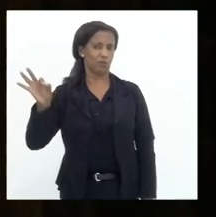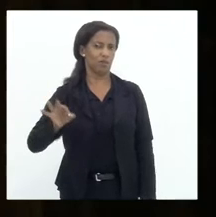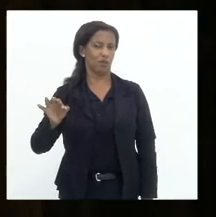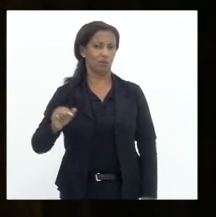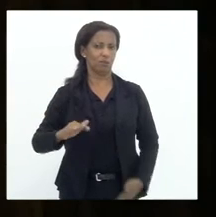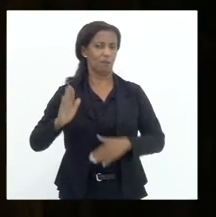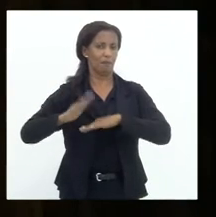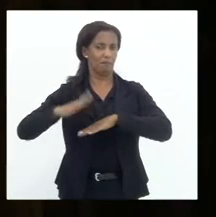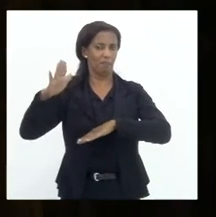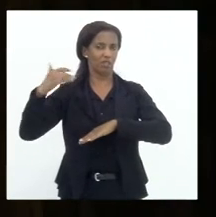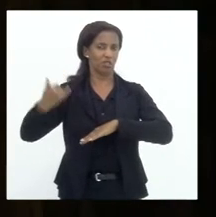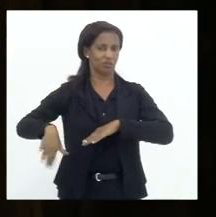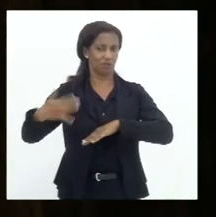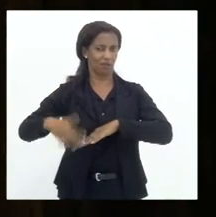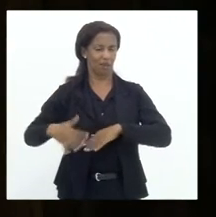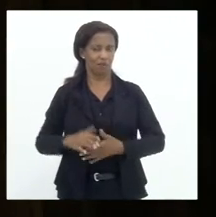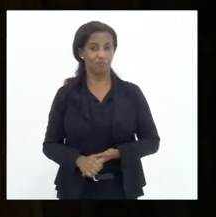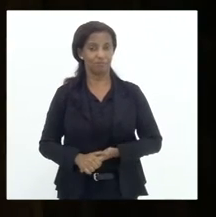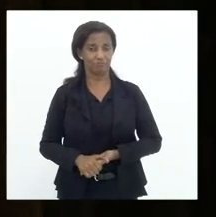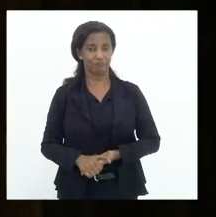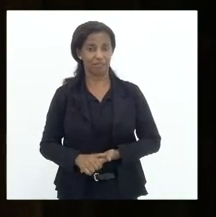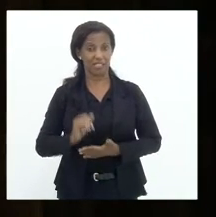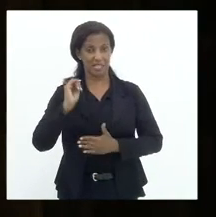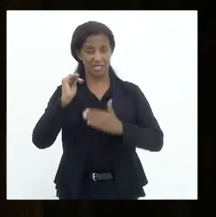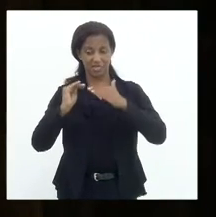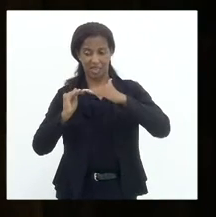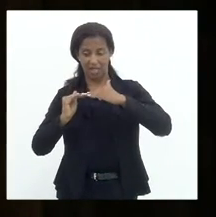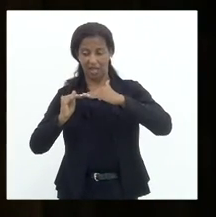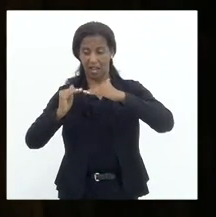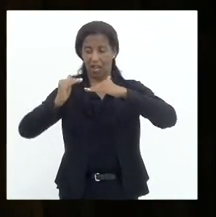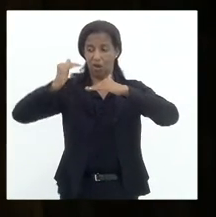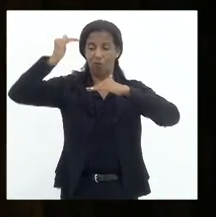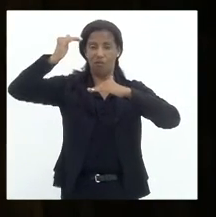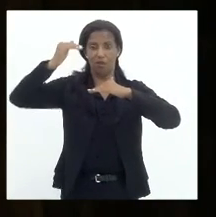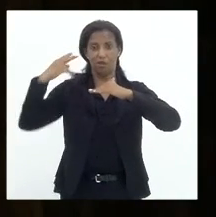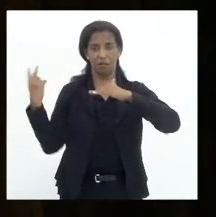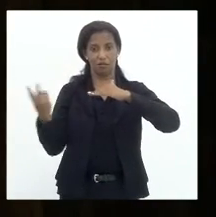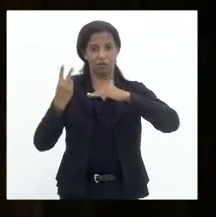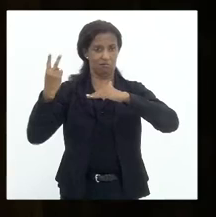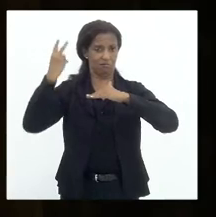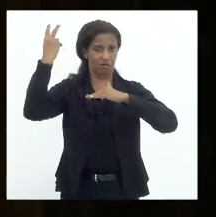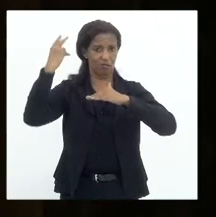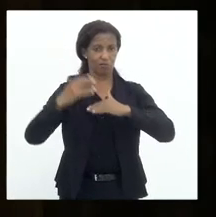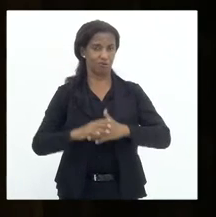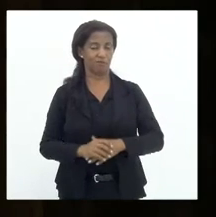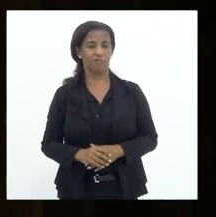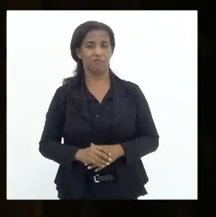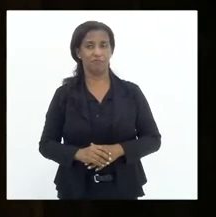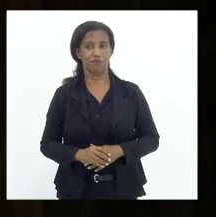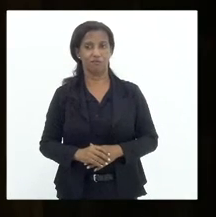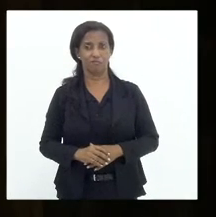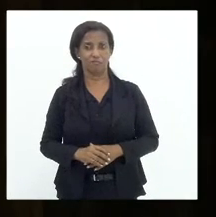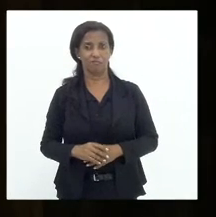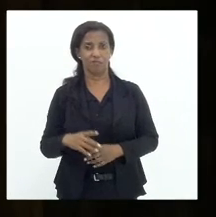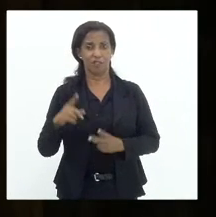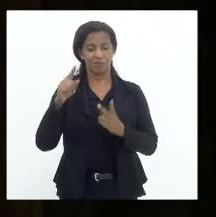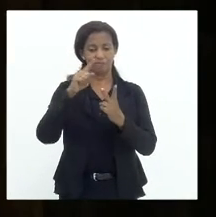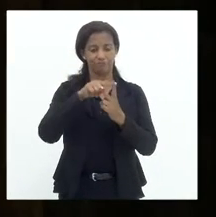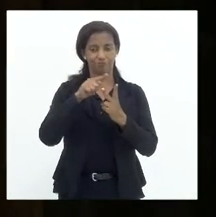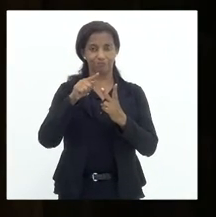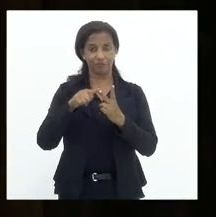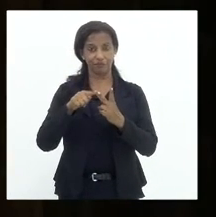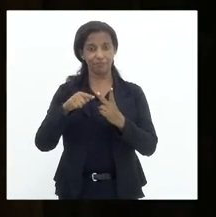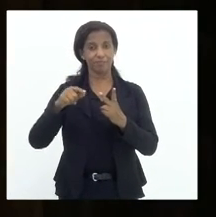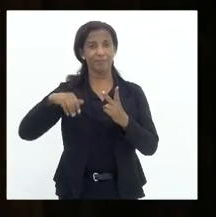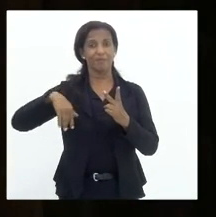Bom, e se sobe o preço da energia, as duas áreas que mais